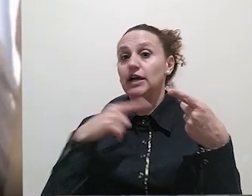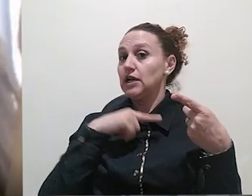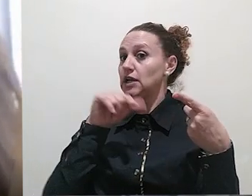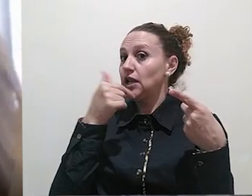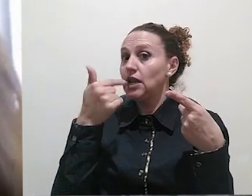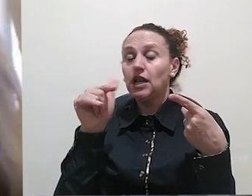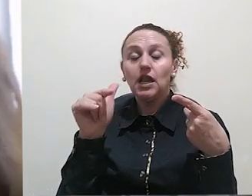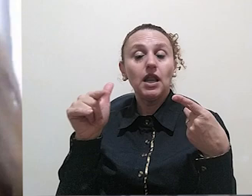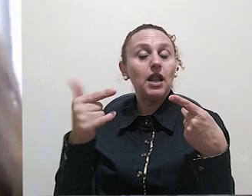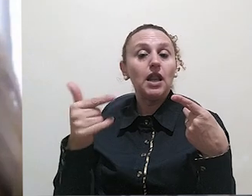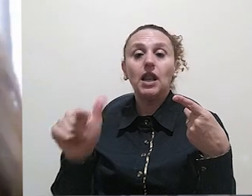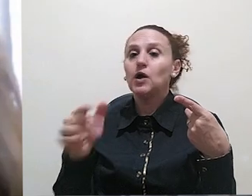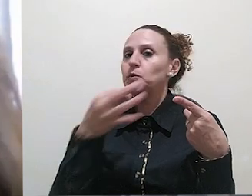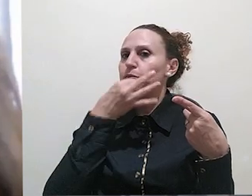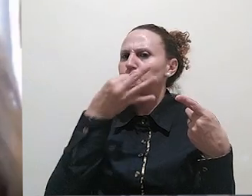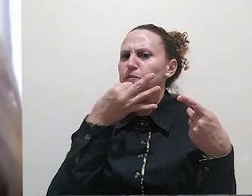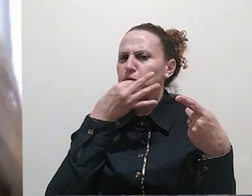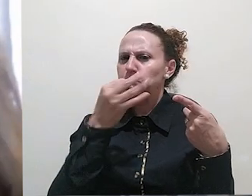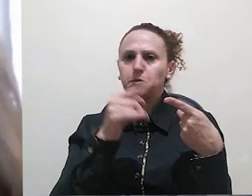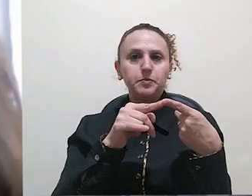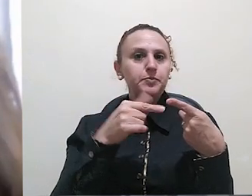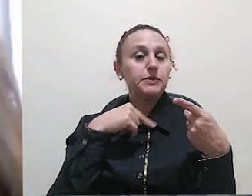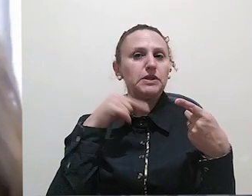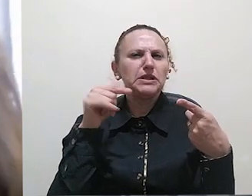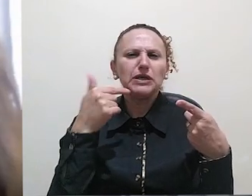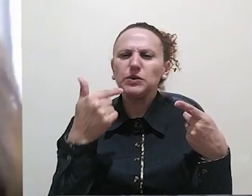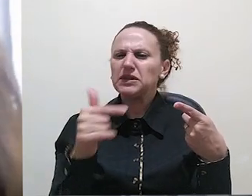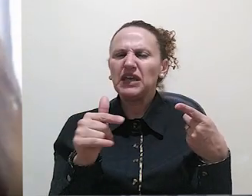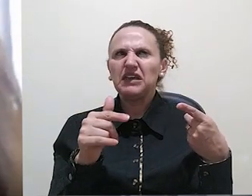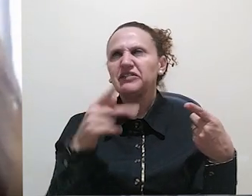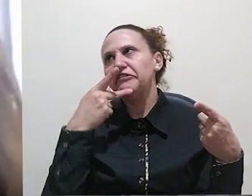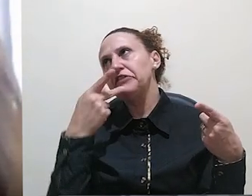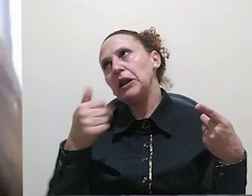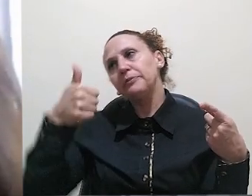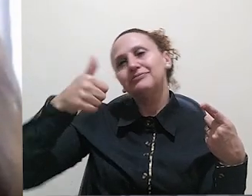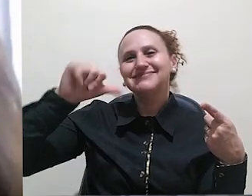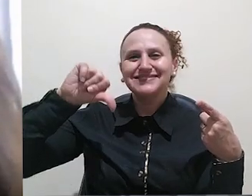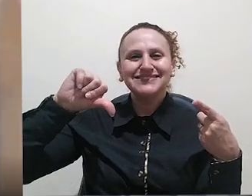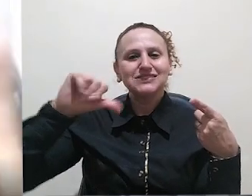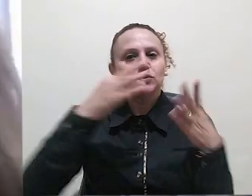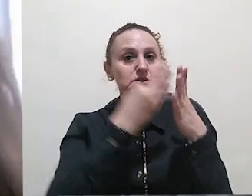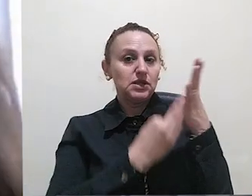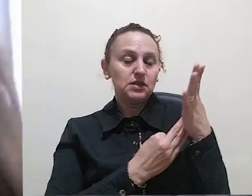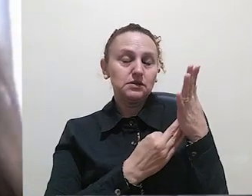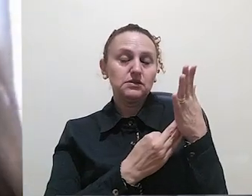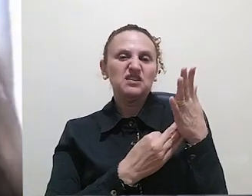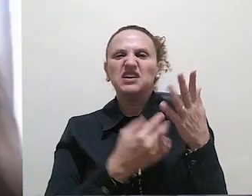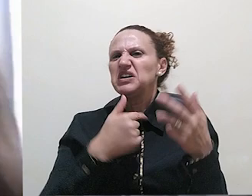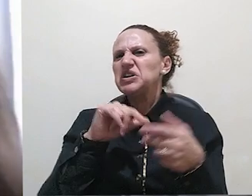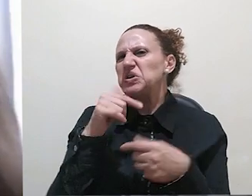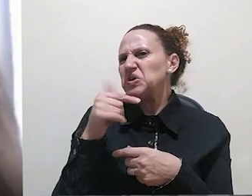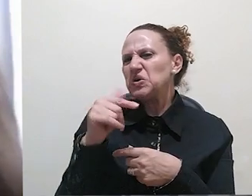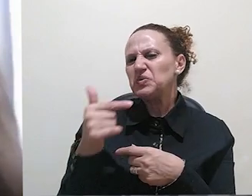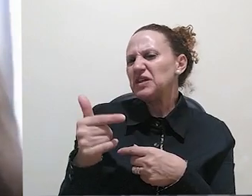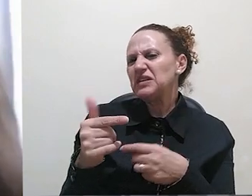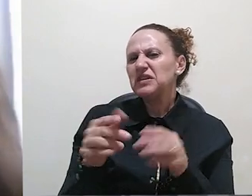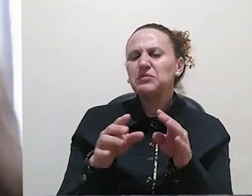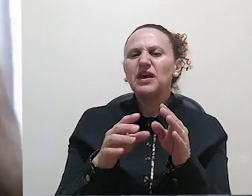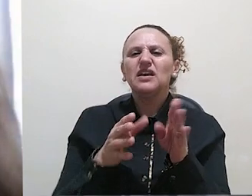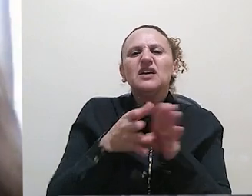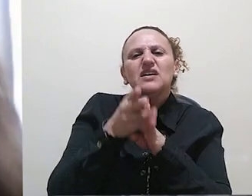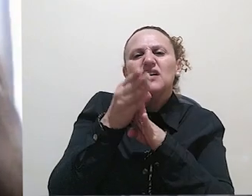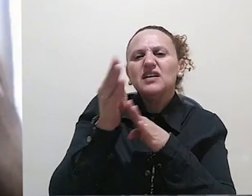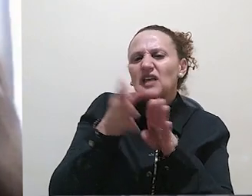coloca a avaliação negativa ou positiva do texto, né, assim como essa recomendação do livro